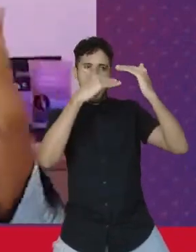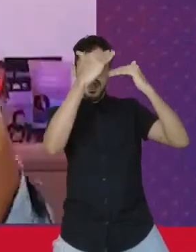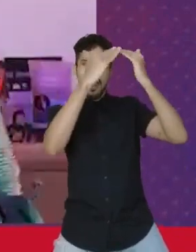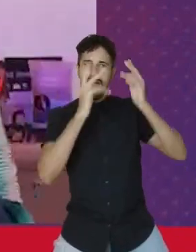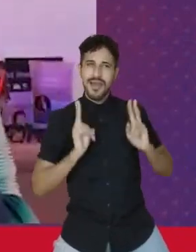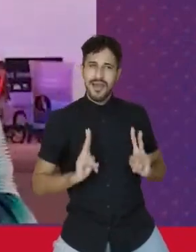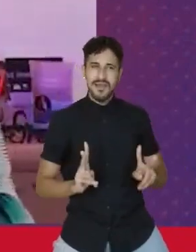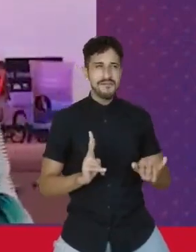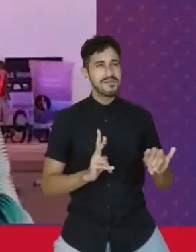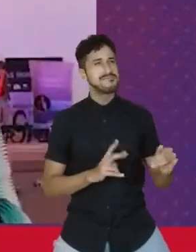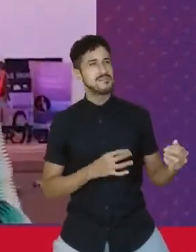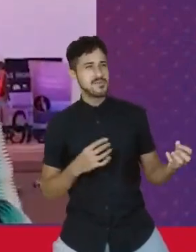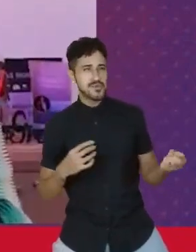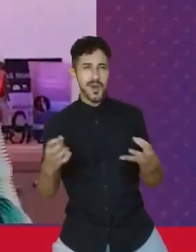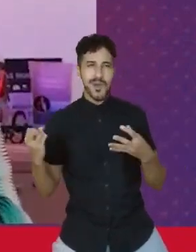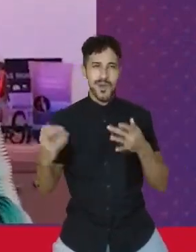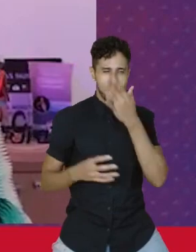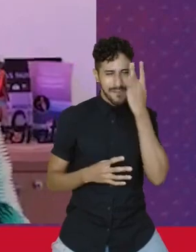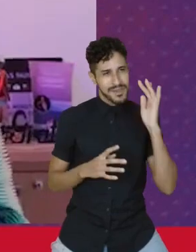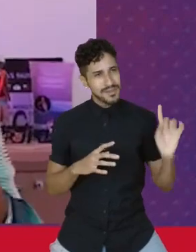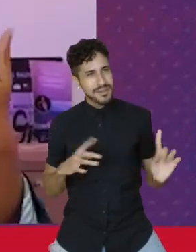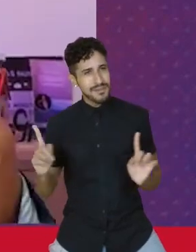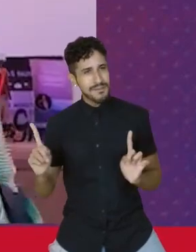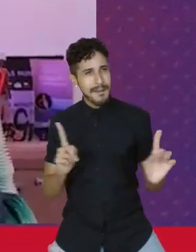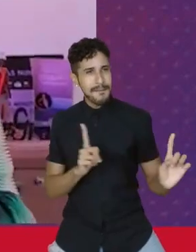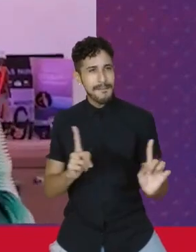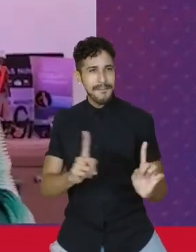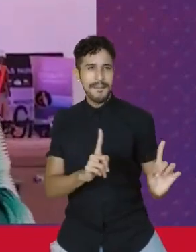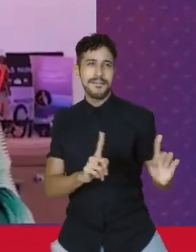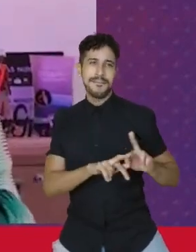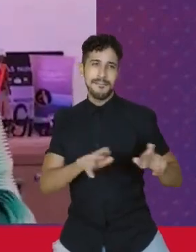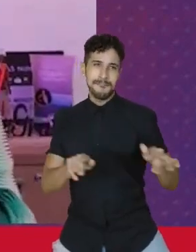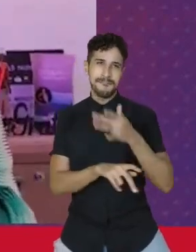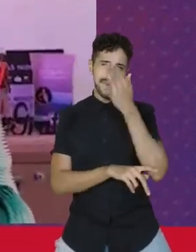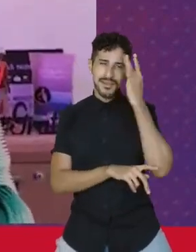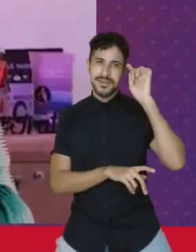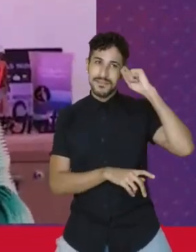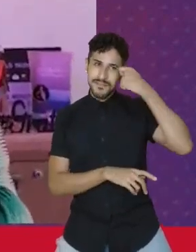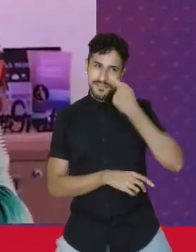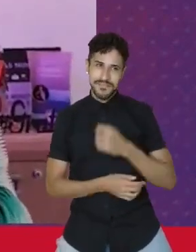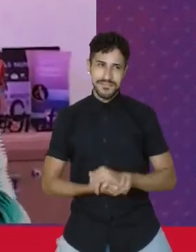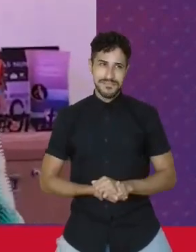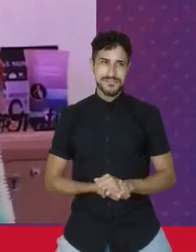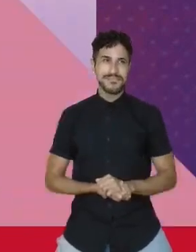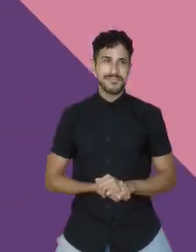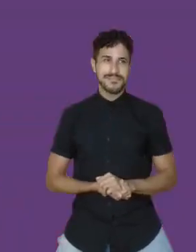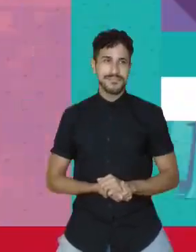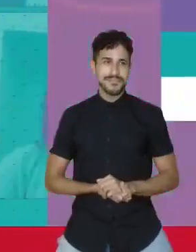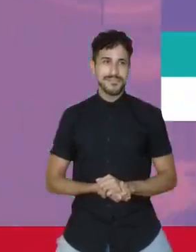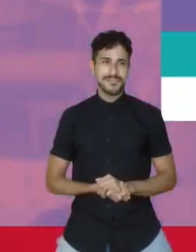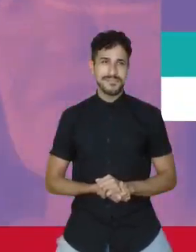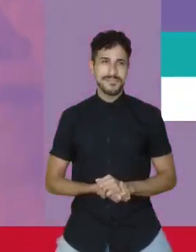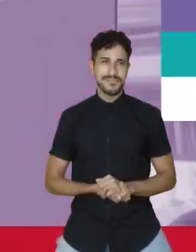que vai vir muita gente para essa roda, muita gente preta na roda.